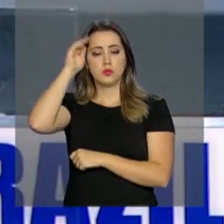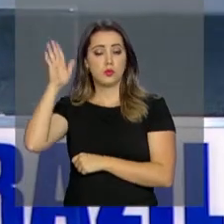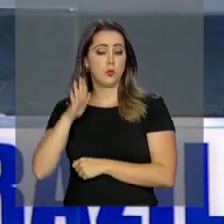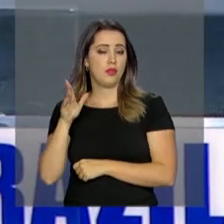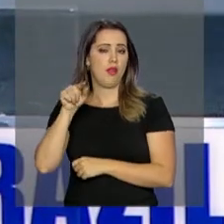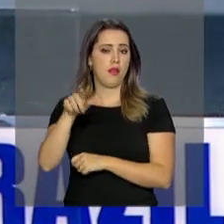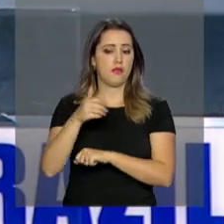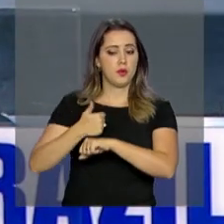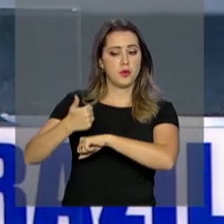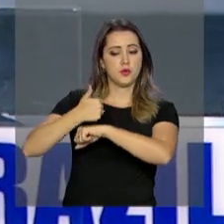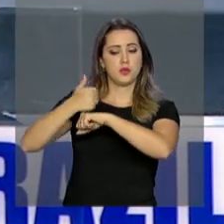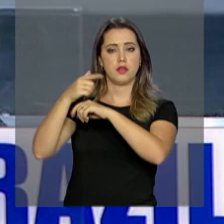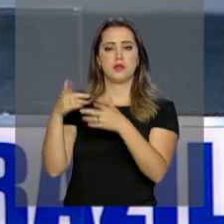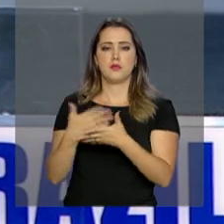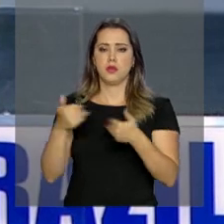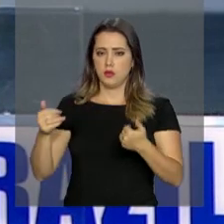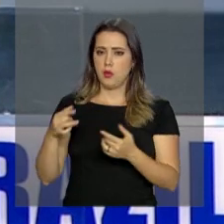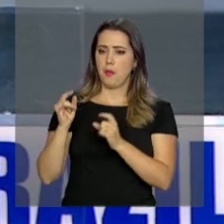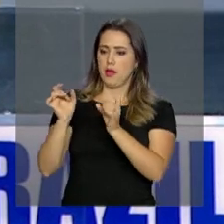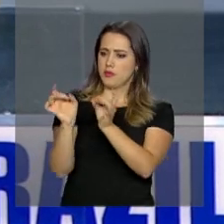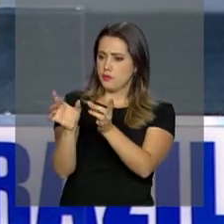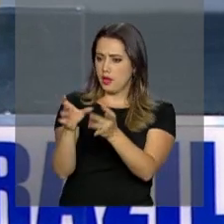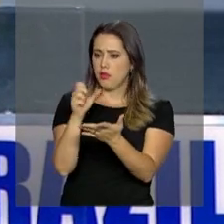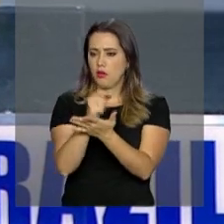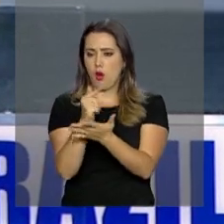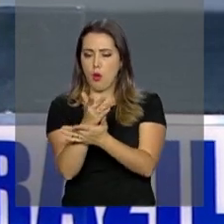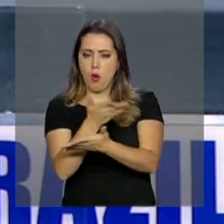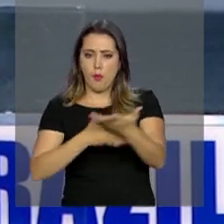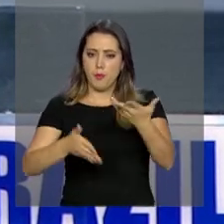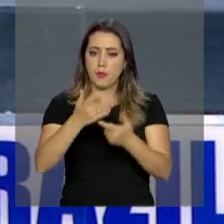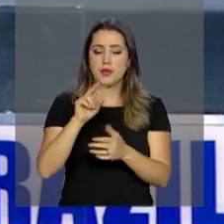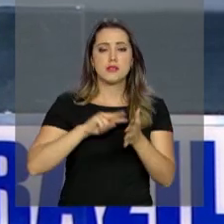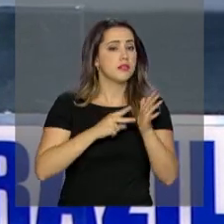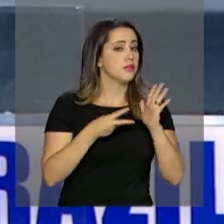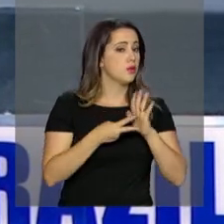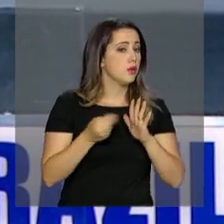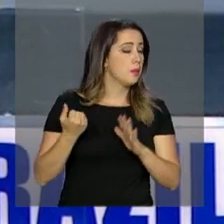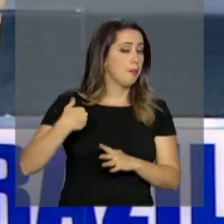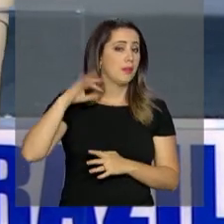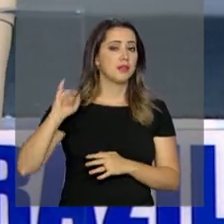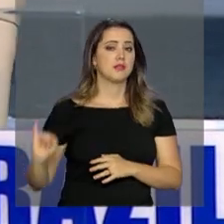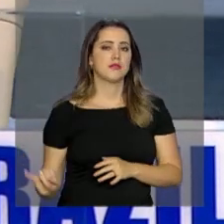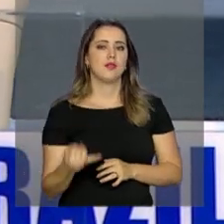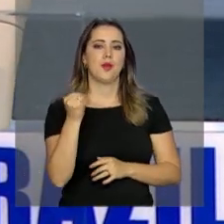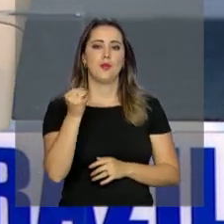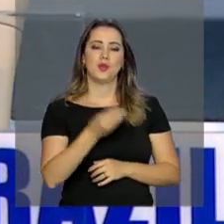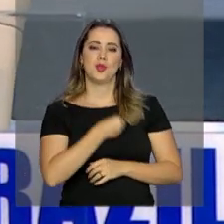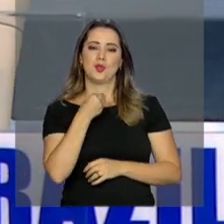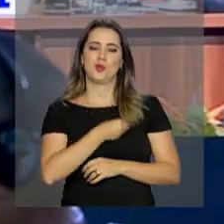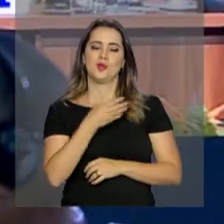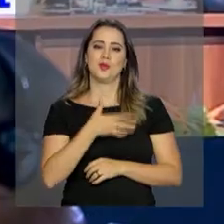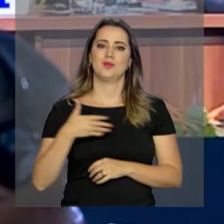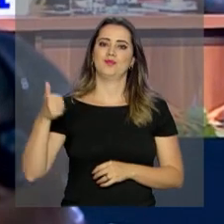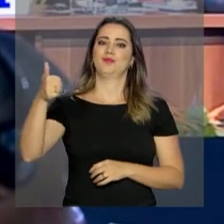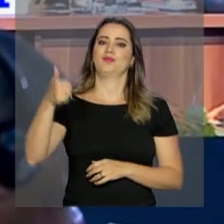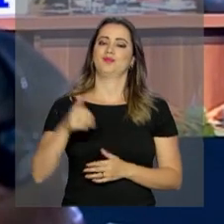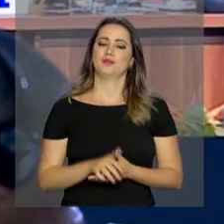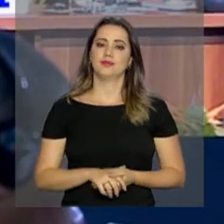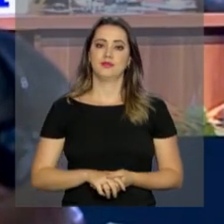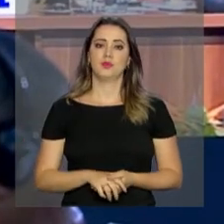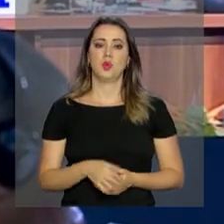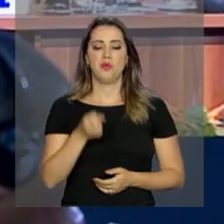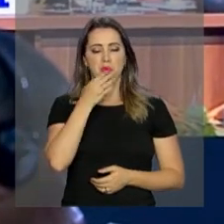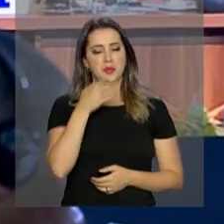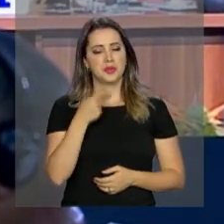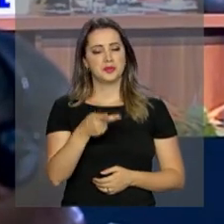Mais investimentos e mais comércio significam mais oportunidades e mais bem-estar para nossos povos. Temer elogiou